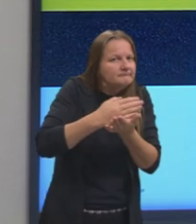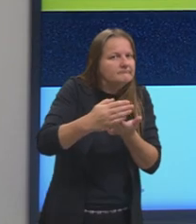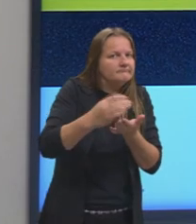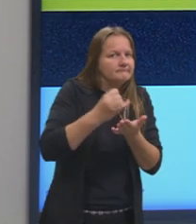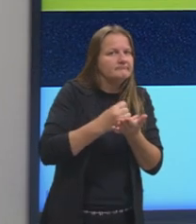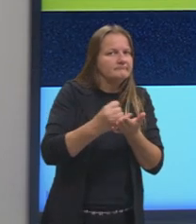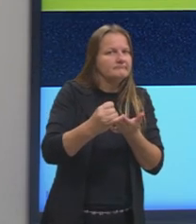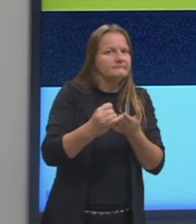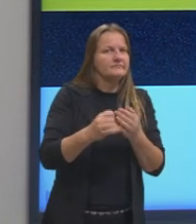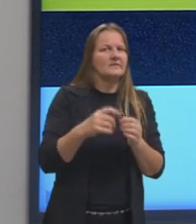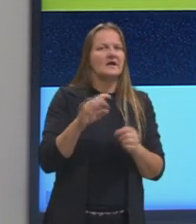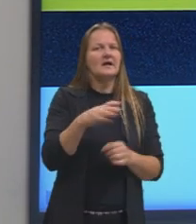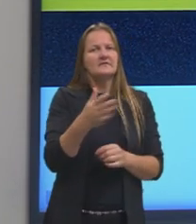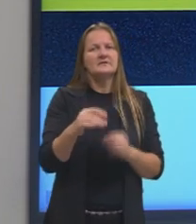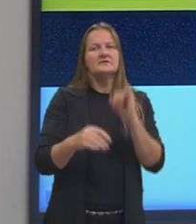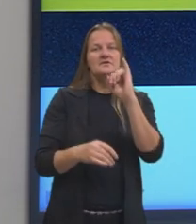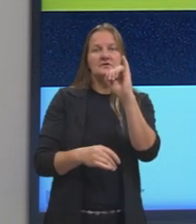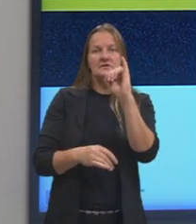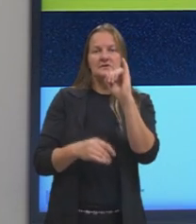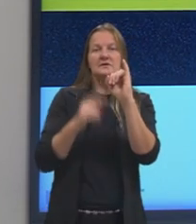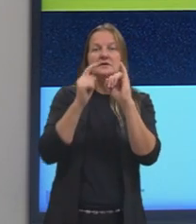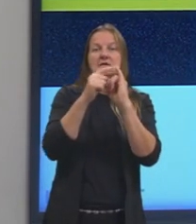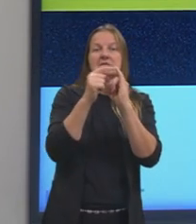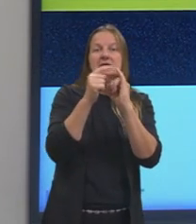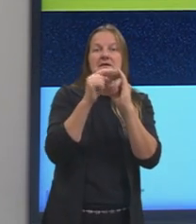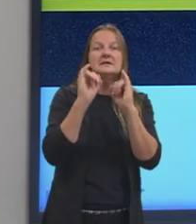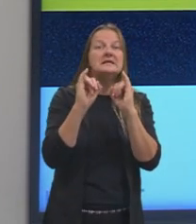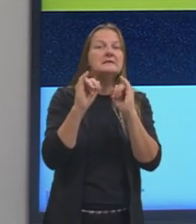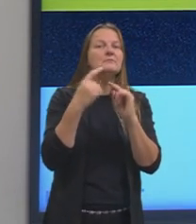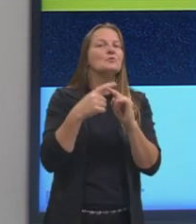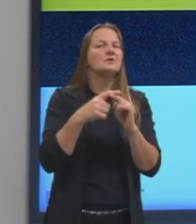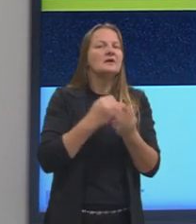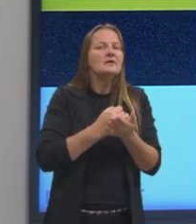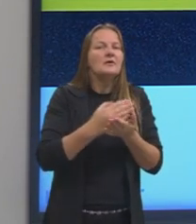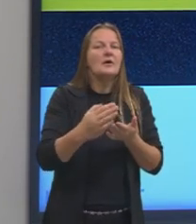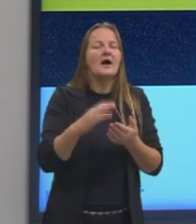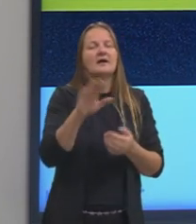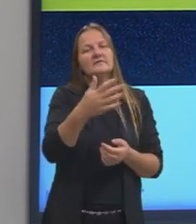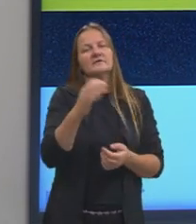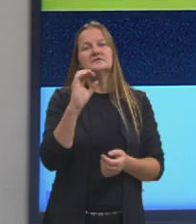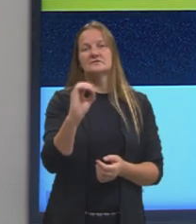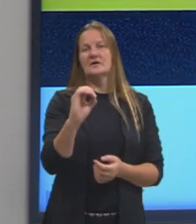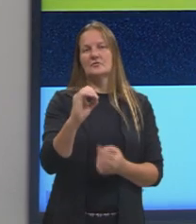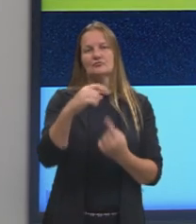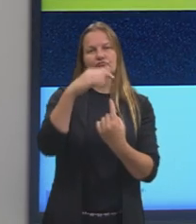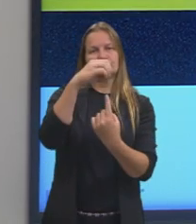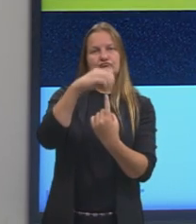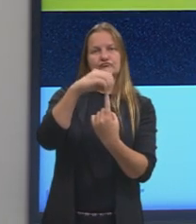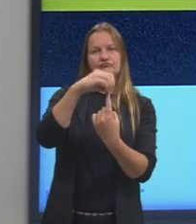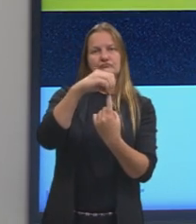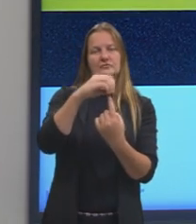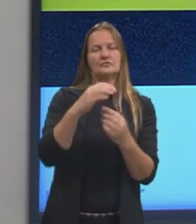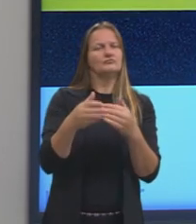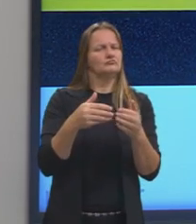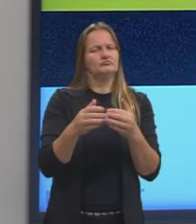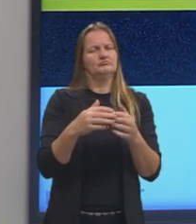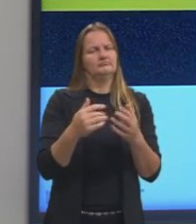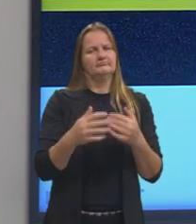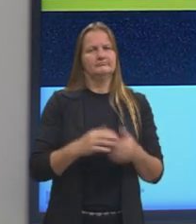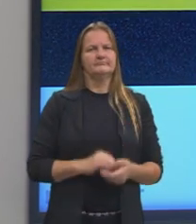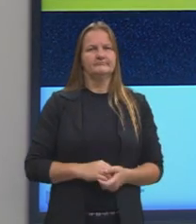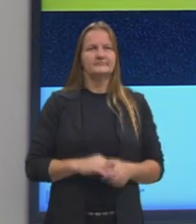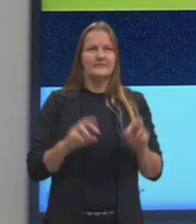Geralmente eu uso o I, tá? Para dizer que é inicial, mas às vezes vocês veem com zero, tá? Não faz diferença, certo?